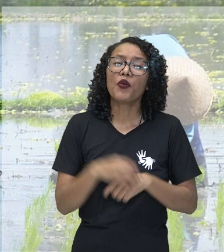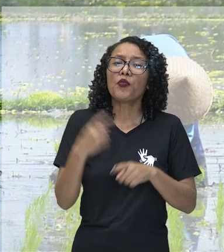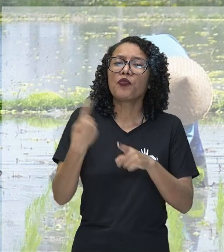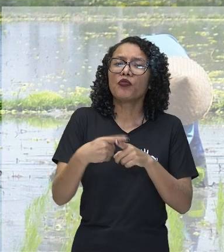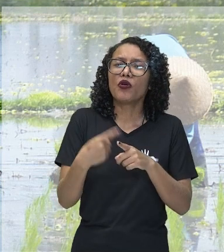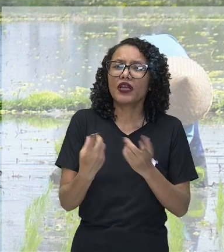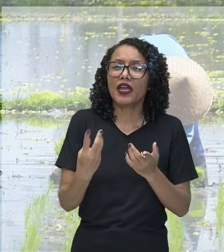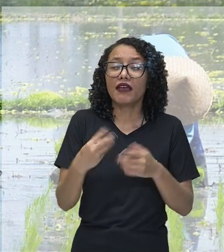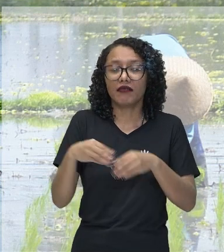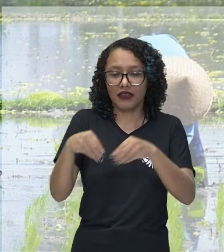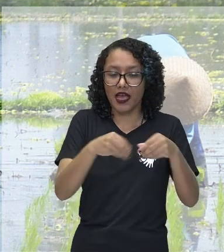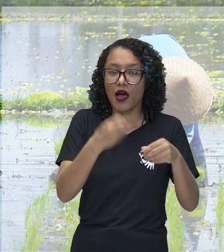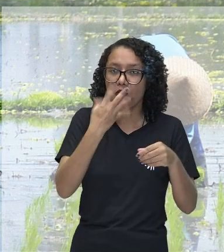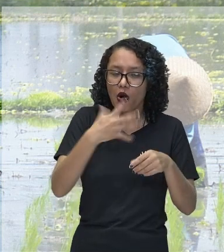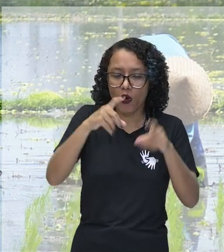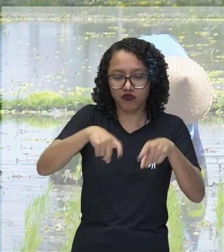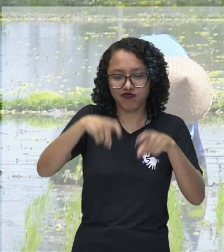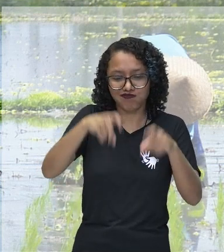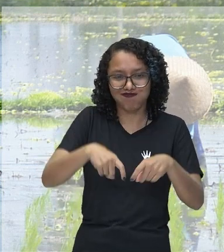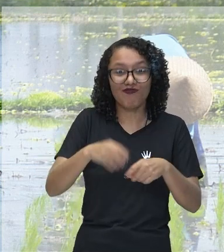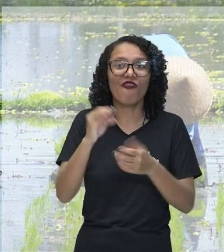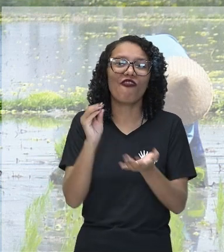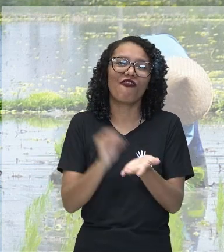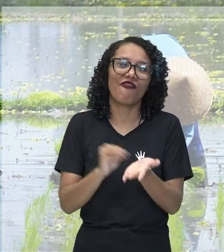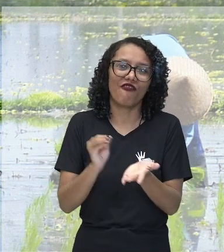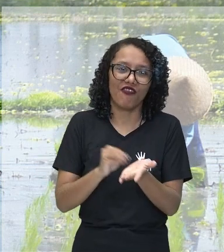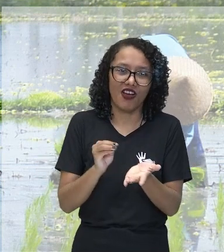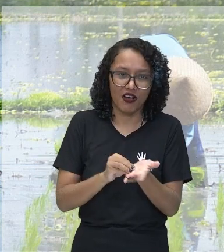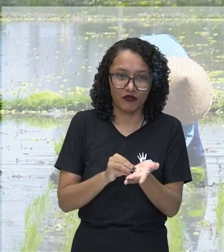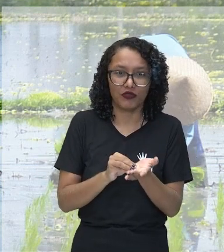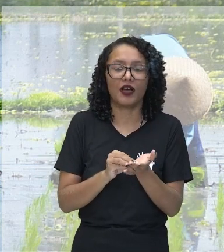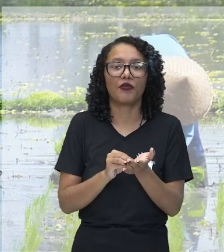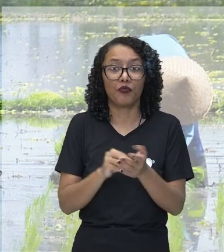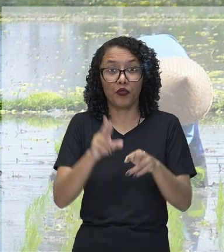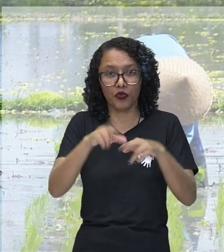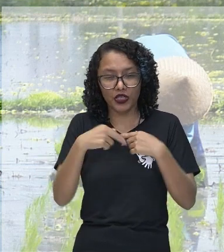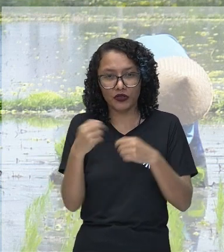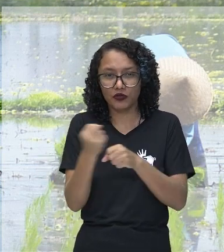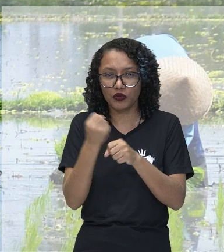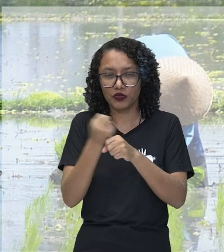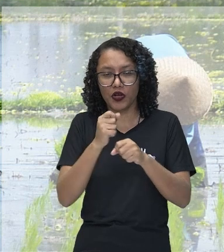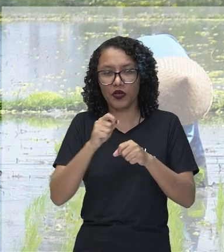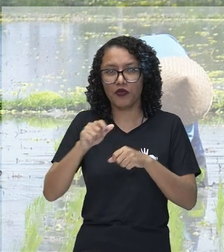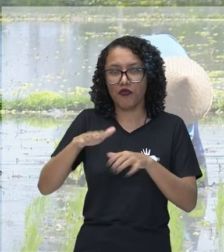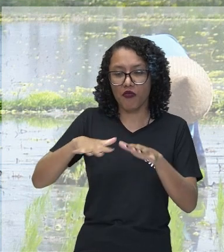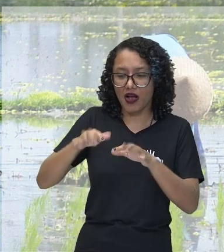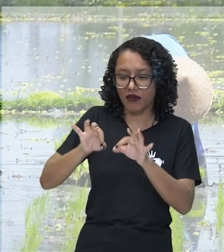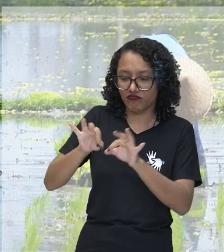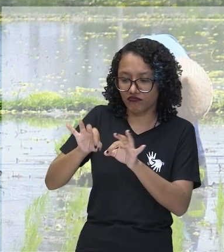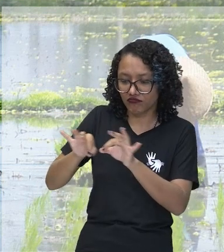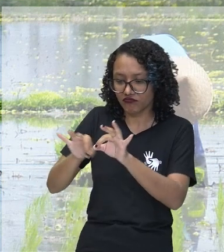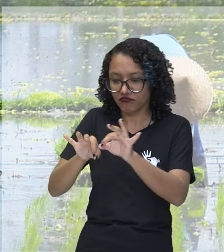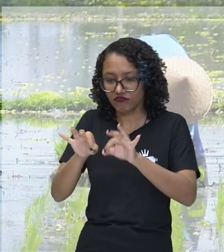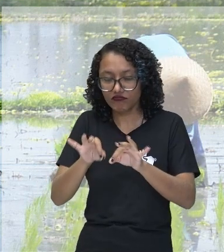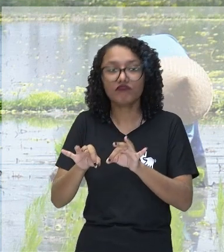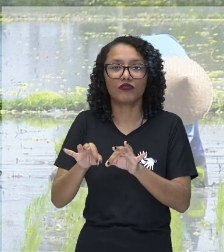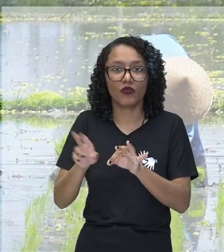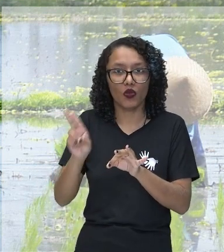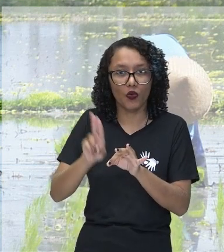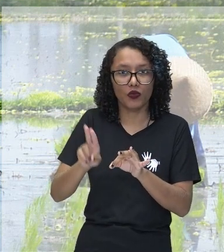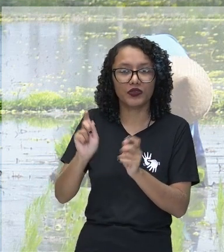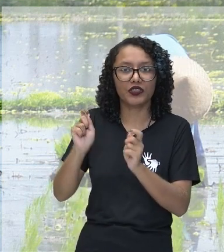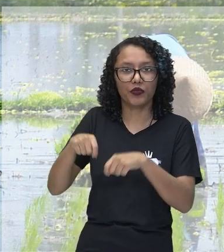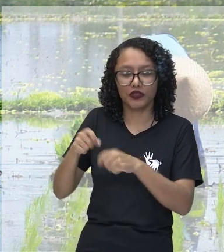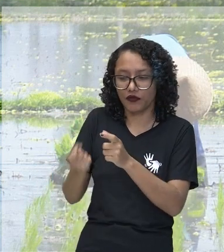arável, um sistema de terraço, que são aqueles degraus que são construídos nas encostas, é utilizado para se plantar em